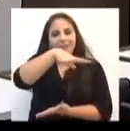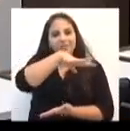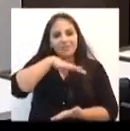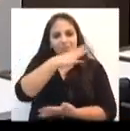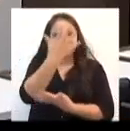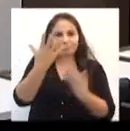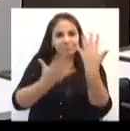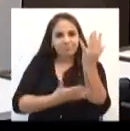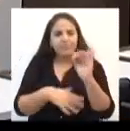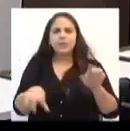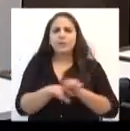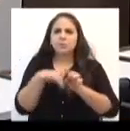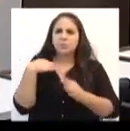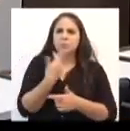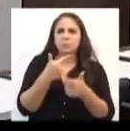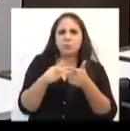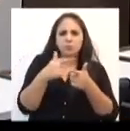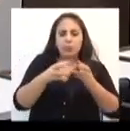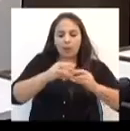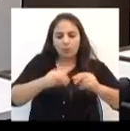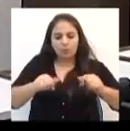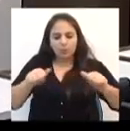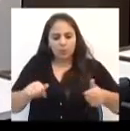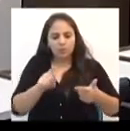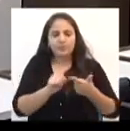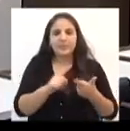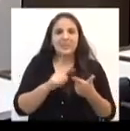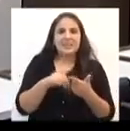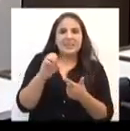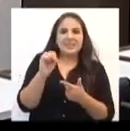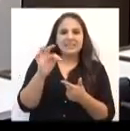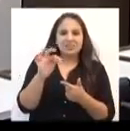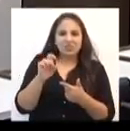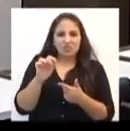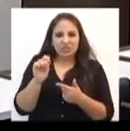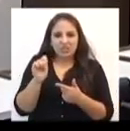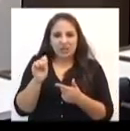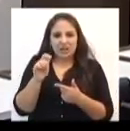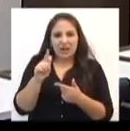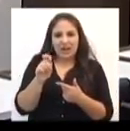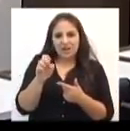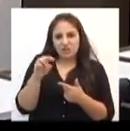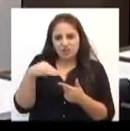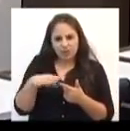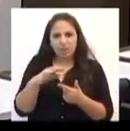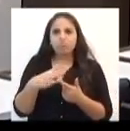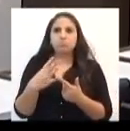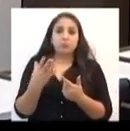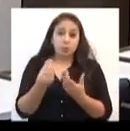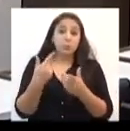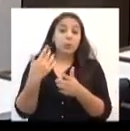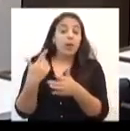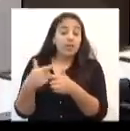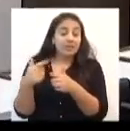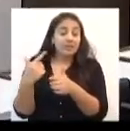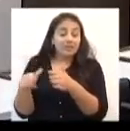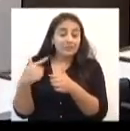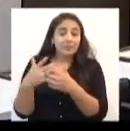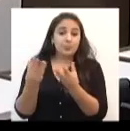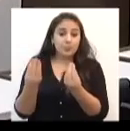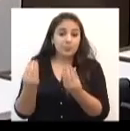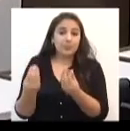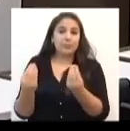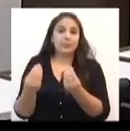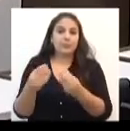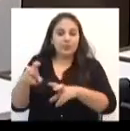compactação do solo, temos problemas de estiagens que, mesmo que não sejam tão intensas, têm danos severos na agricultura. Temos